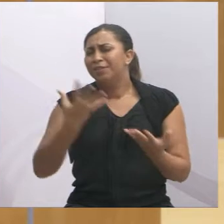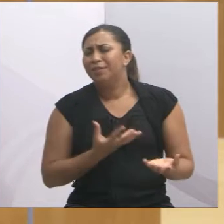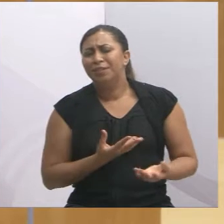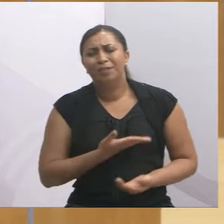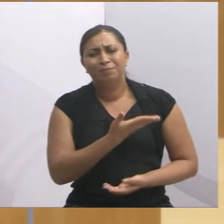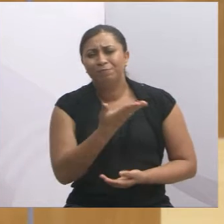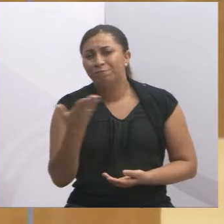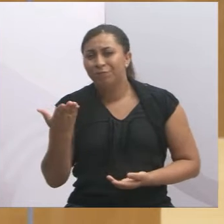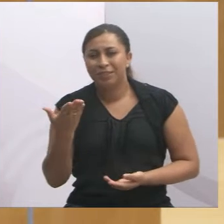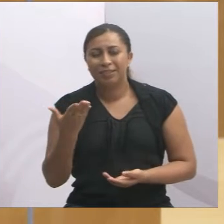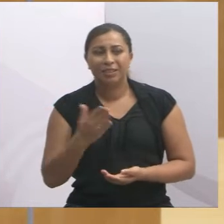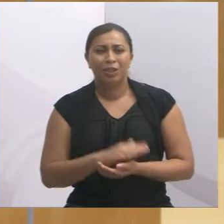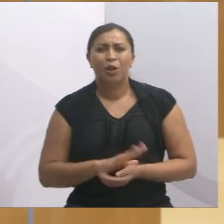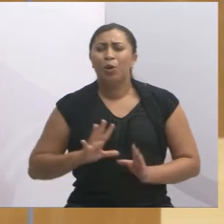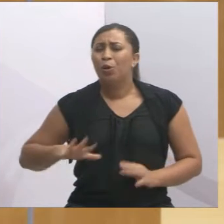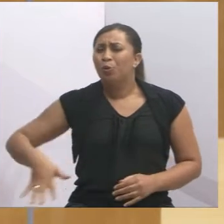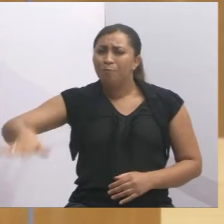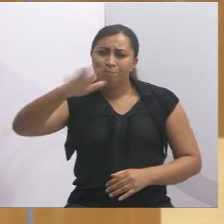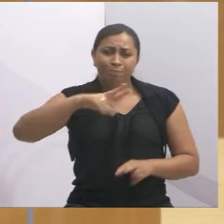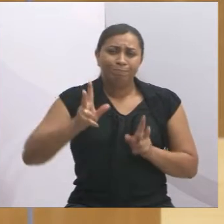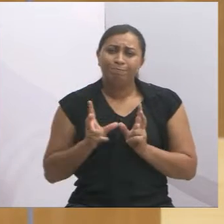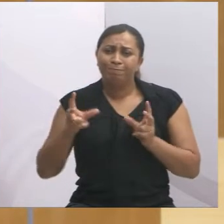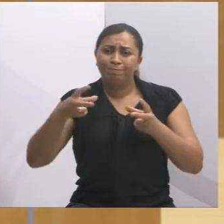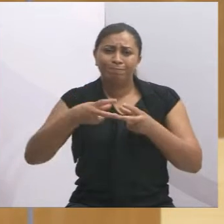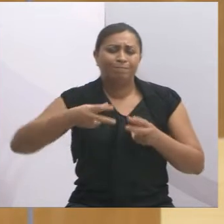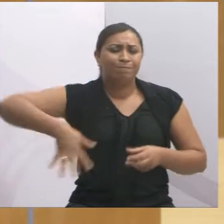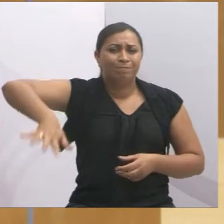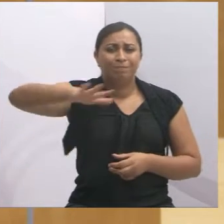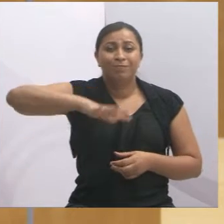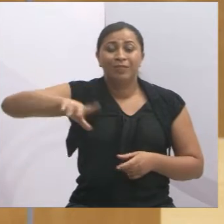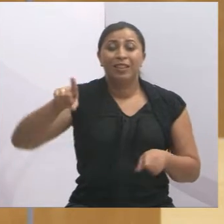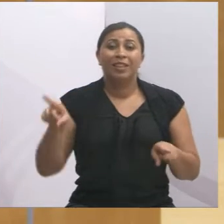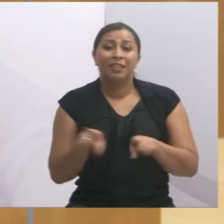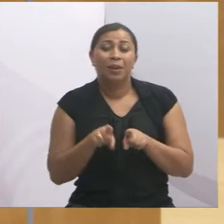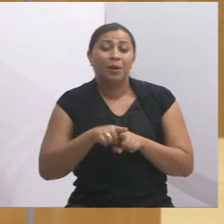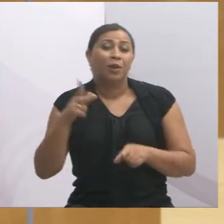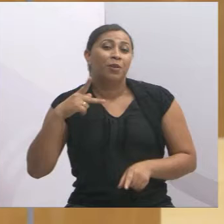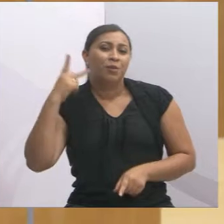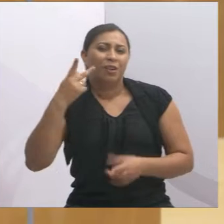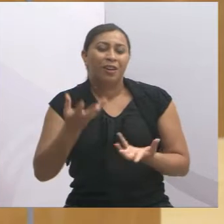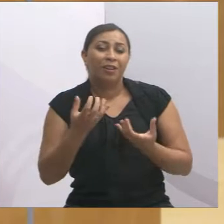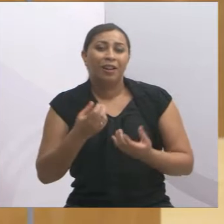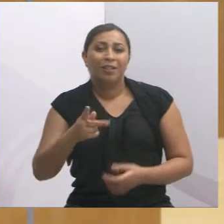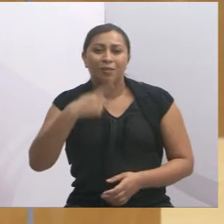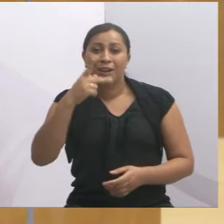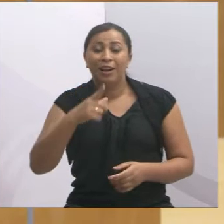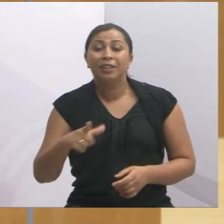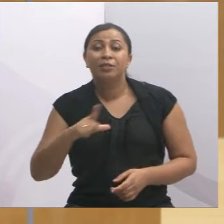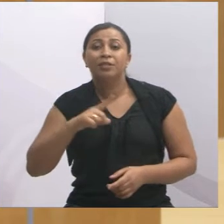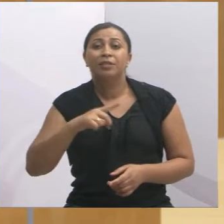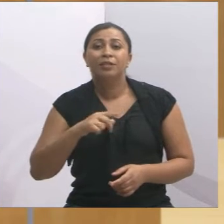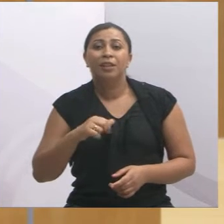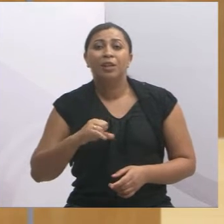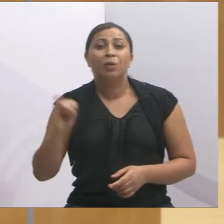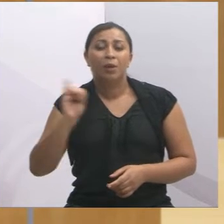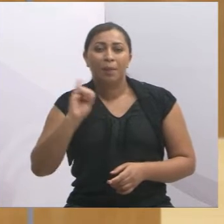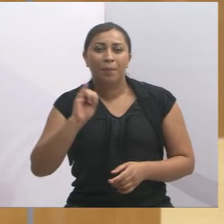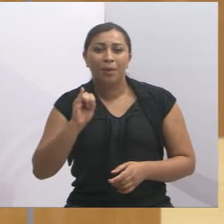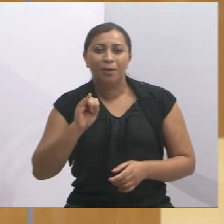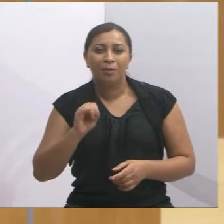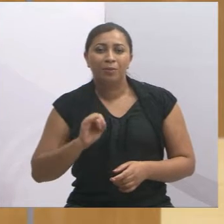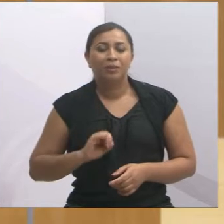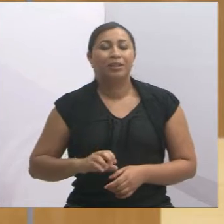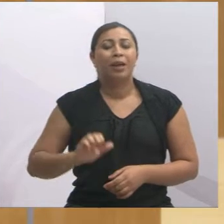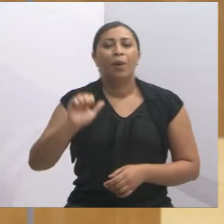muito toda a Câmara Municipal, e aos vereadores, eu quero aqui falar que eu fiz um irmão nessa casa aqui, que é o Abner de Madureira,